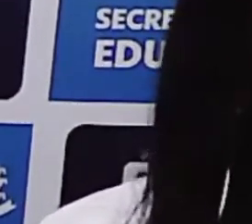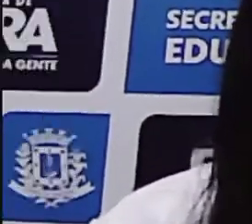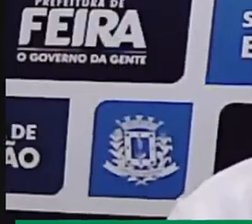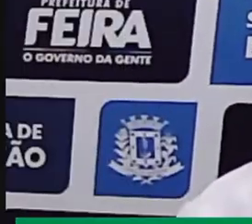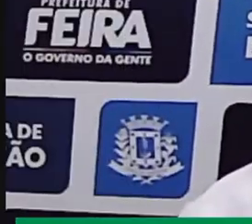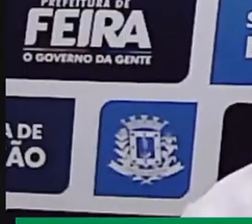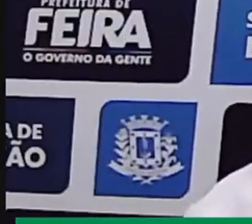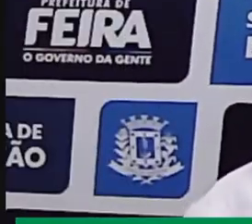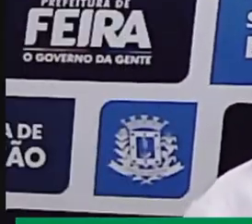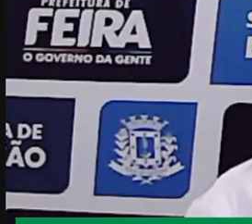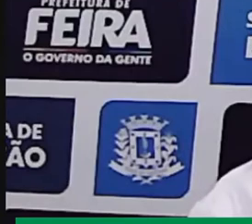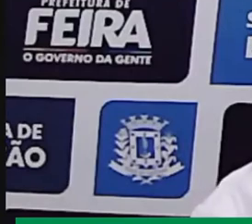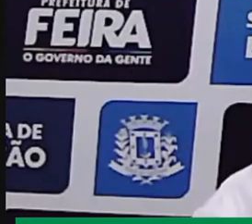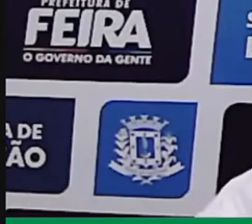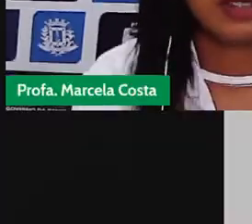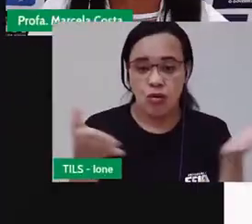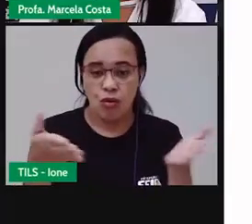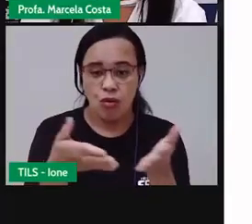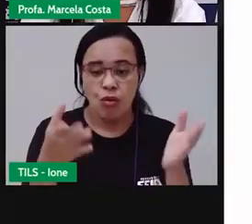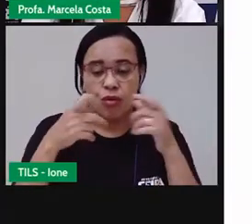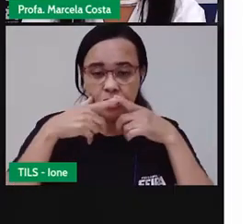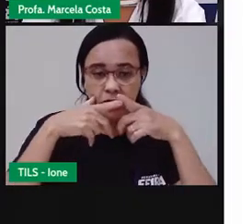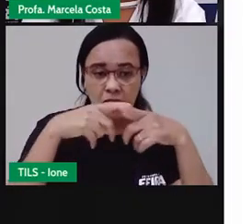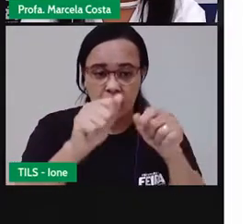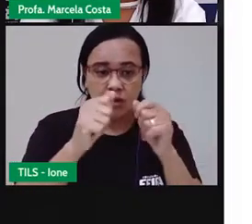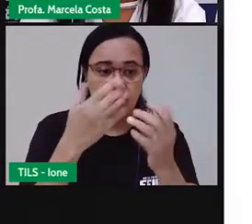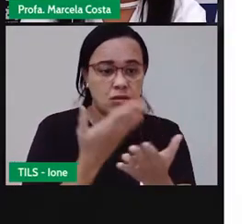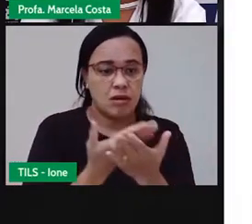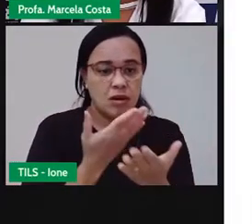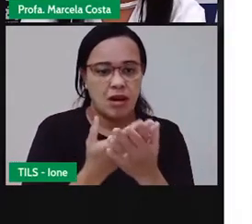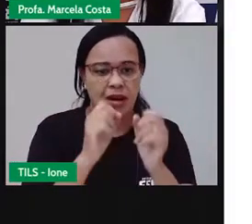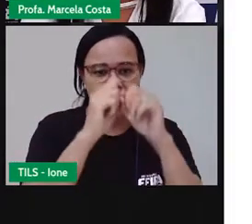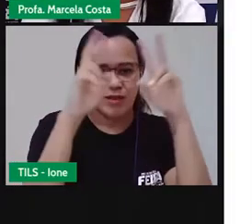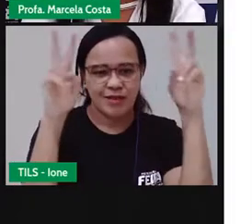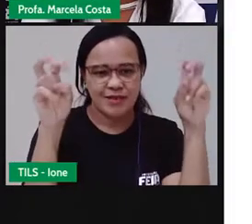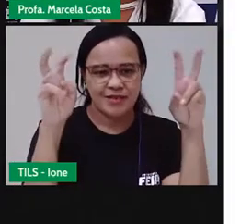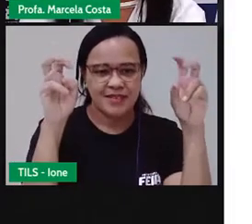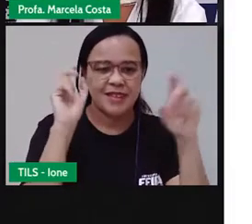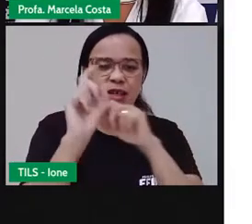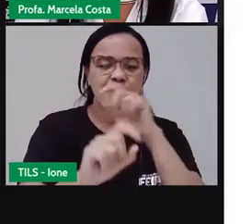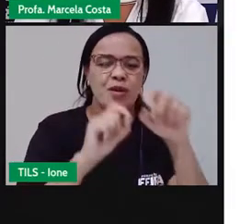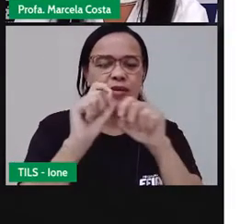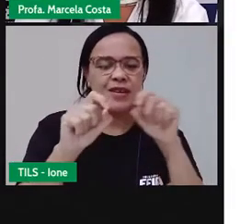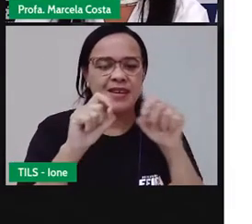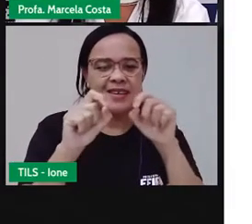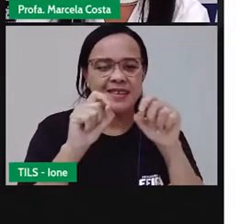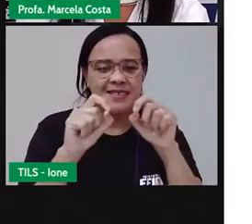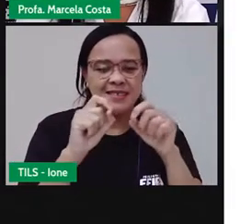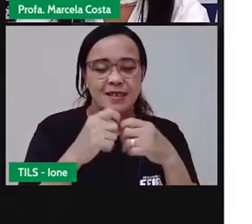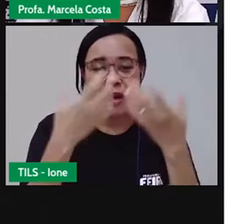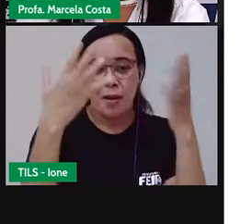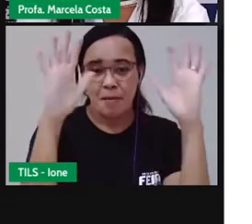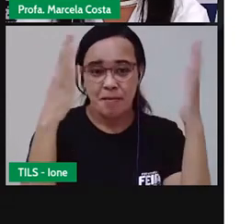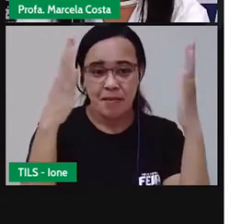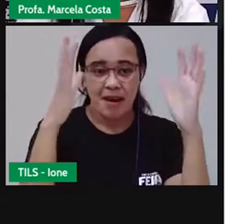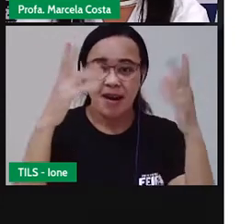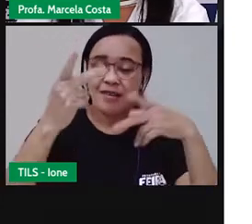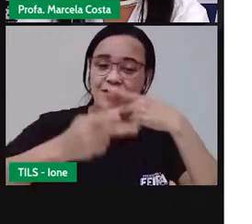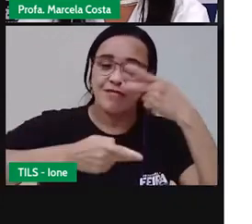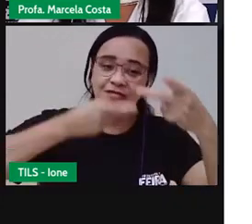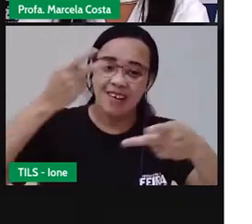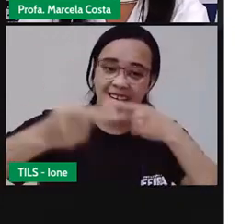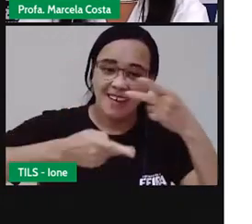Então, hoje na aula de linguagens, o tema que a gente vai abordar terá mãos que